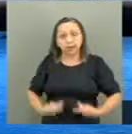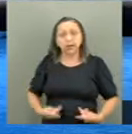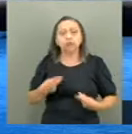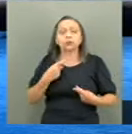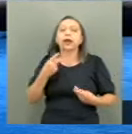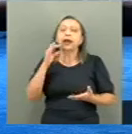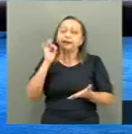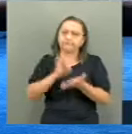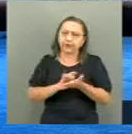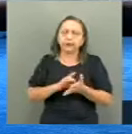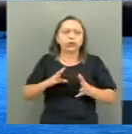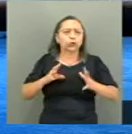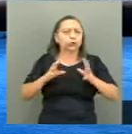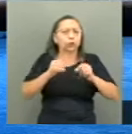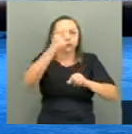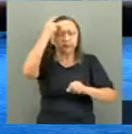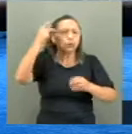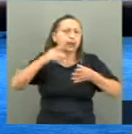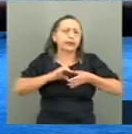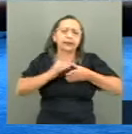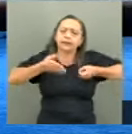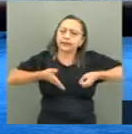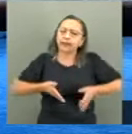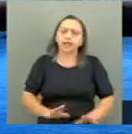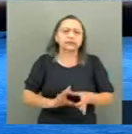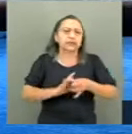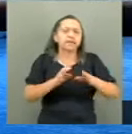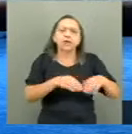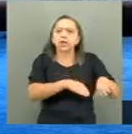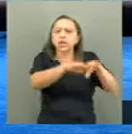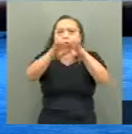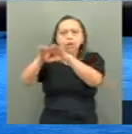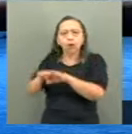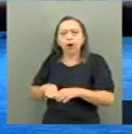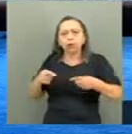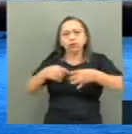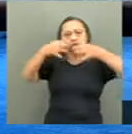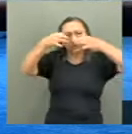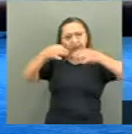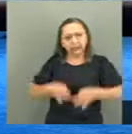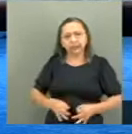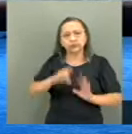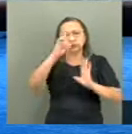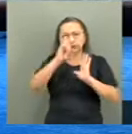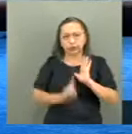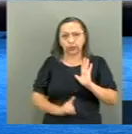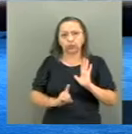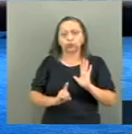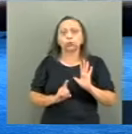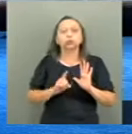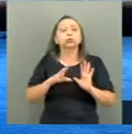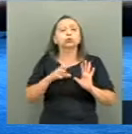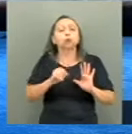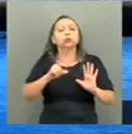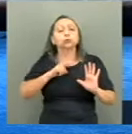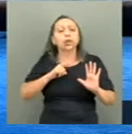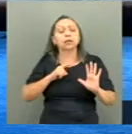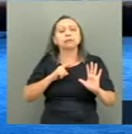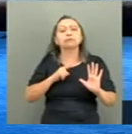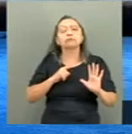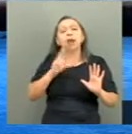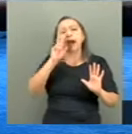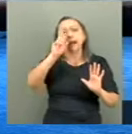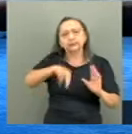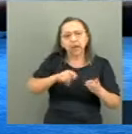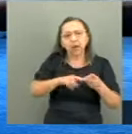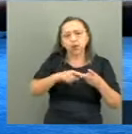nascem livres e iguais, em dignidade e direitos, são dotados de razão e